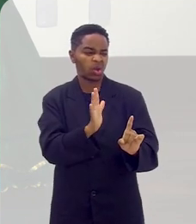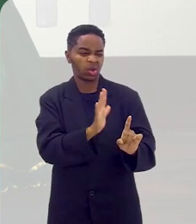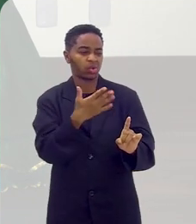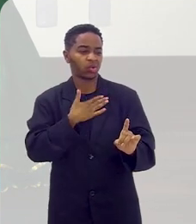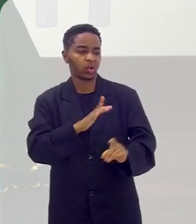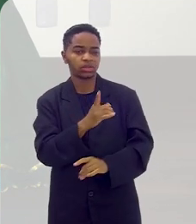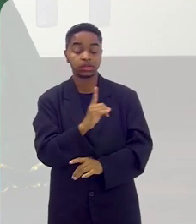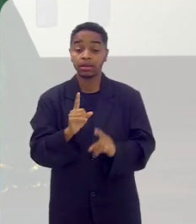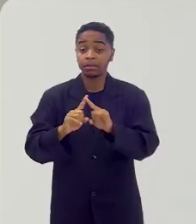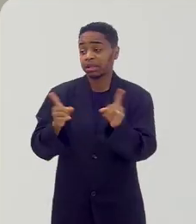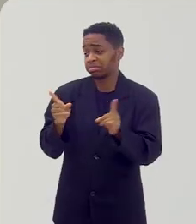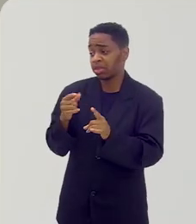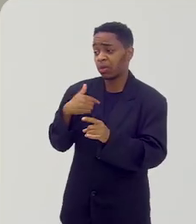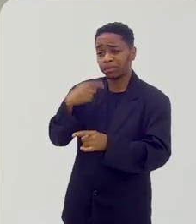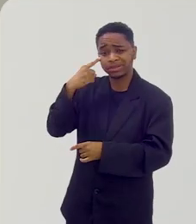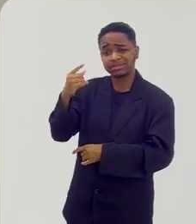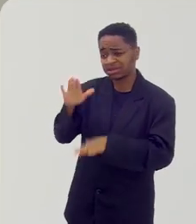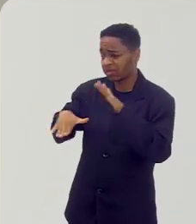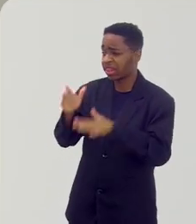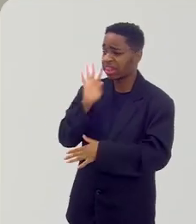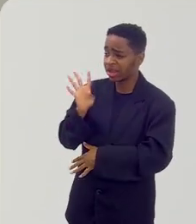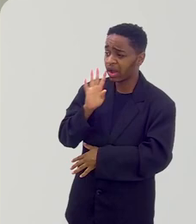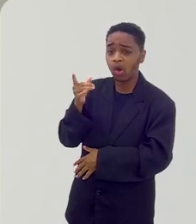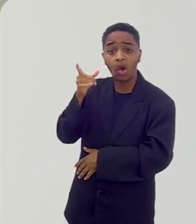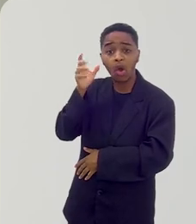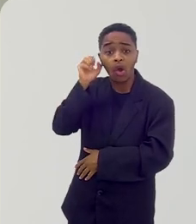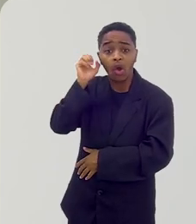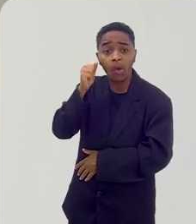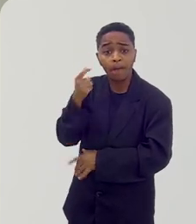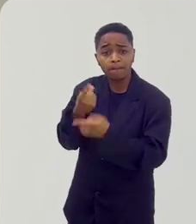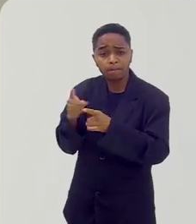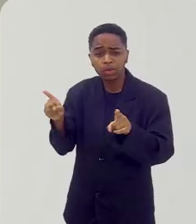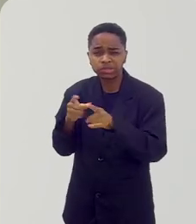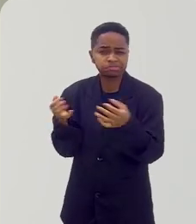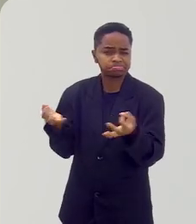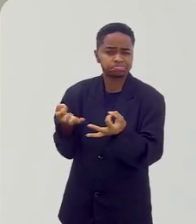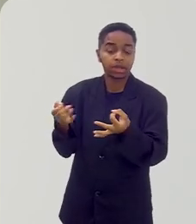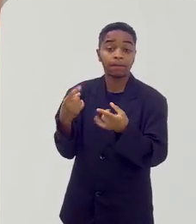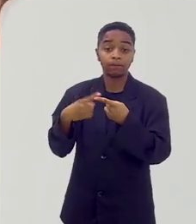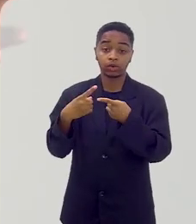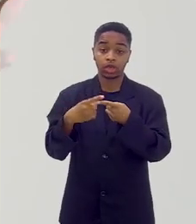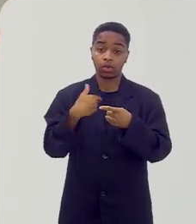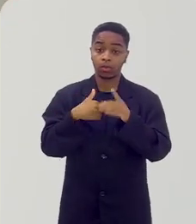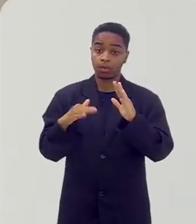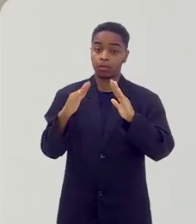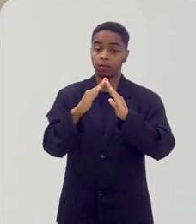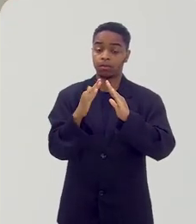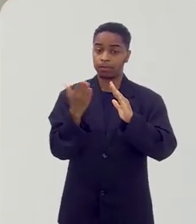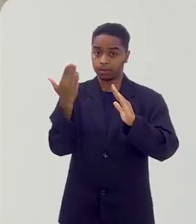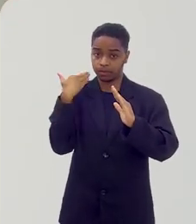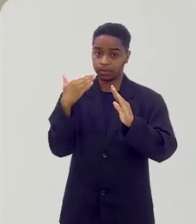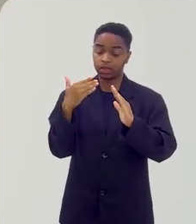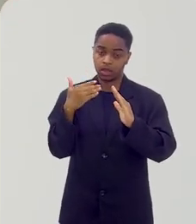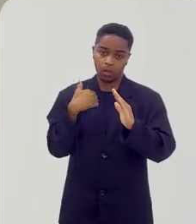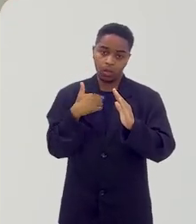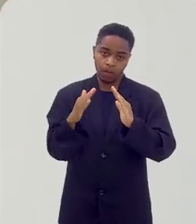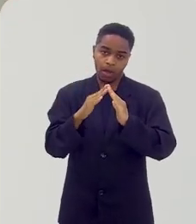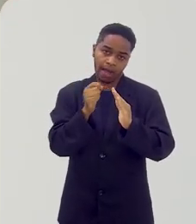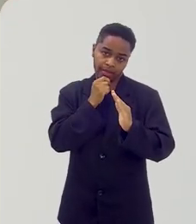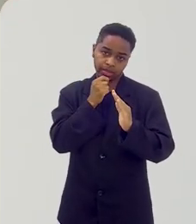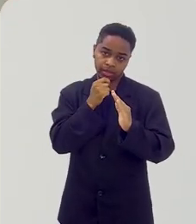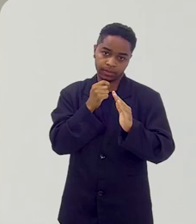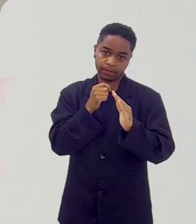não. Eu não gosto disso. Eu falei, gente, mas deve ser muito bom. Escuta a música de longe aqui no clube, porque eu morava perto do...